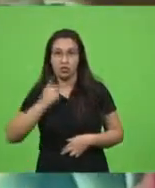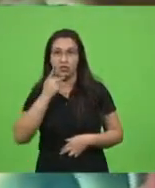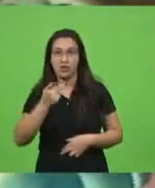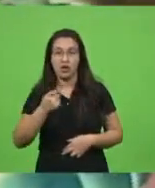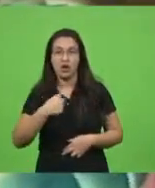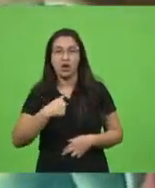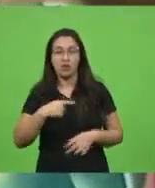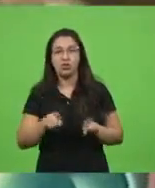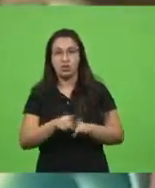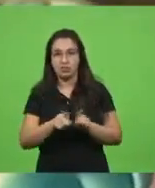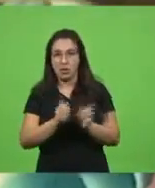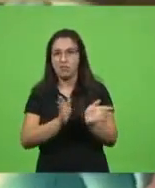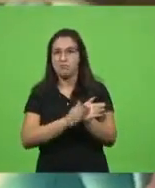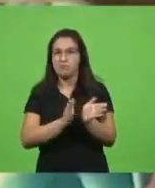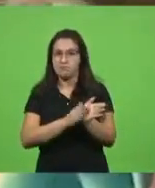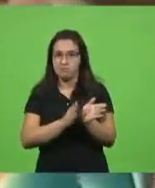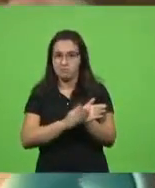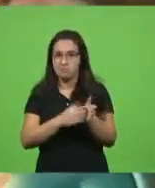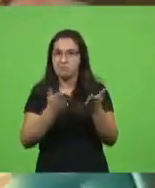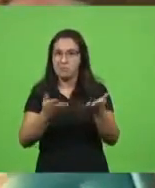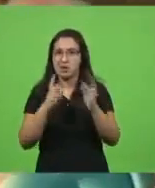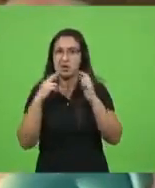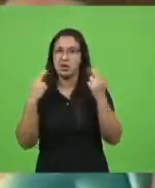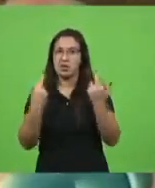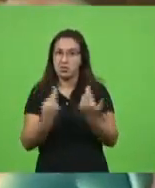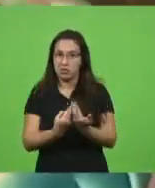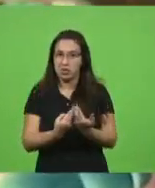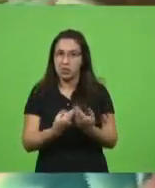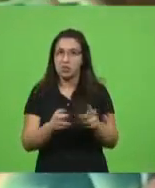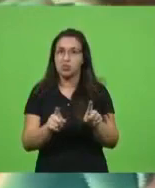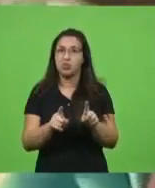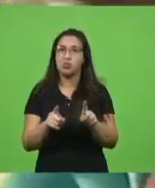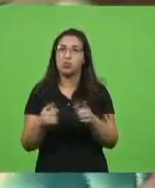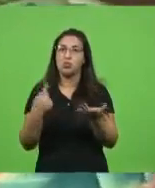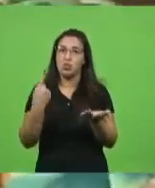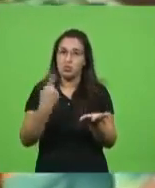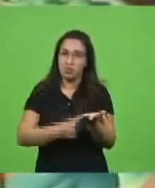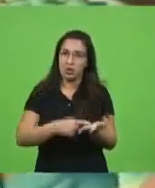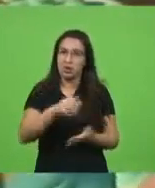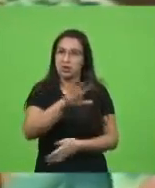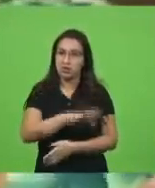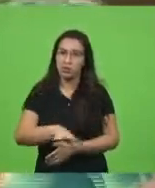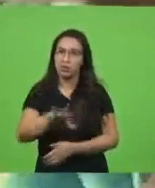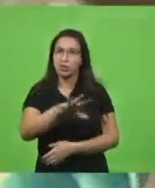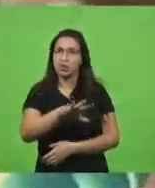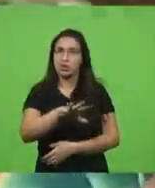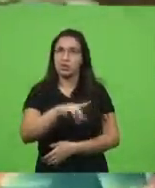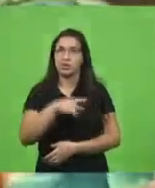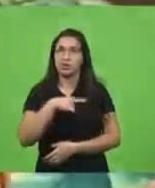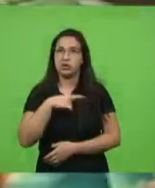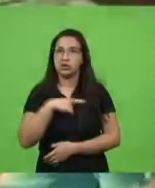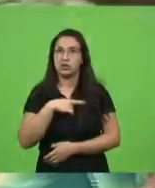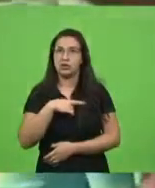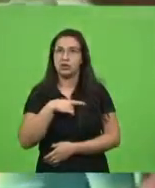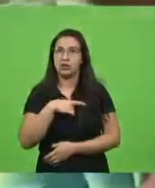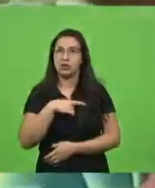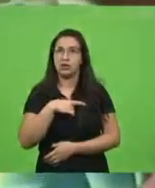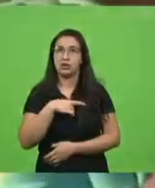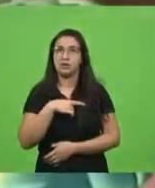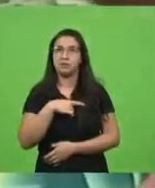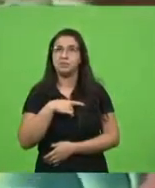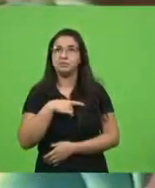parabenizar. Quero parabenizar o consórcio que foi confirmado, eu estou, aliás, não é por nada, mas estou falando de São Madiano,